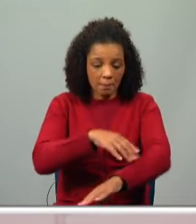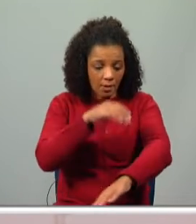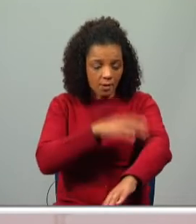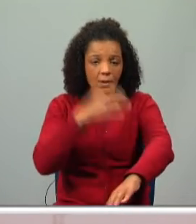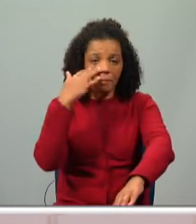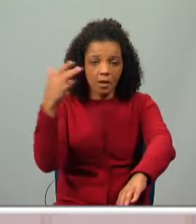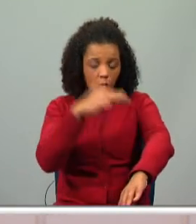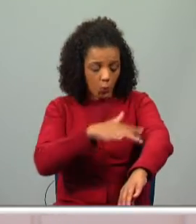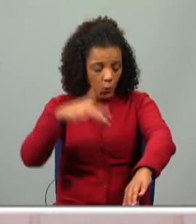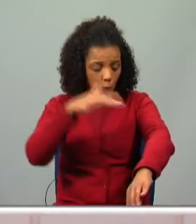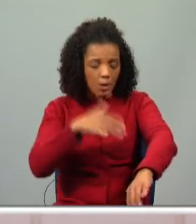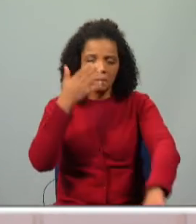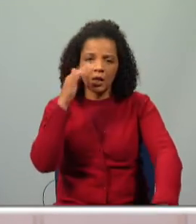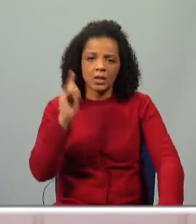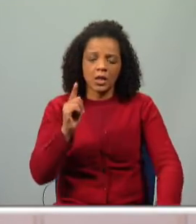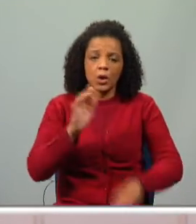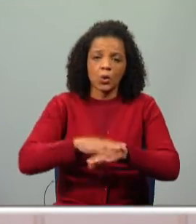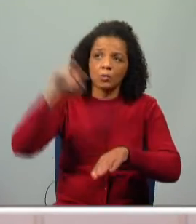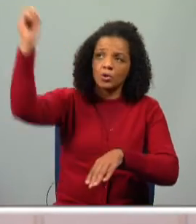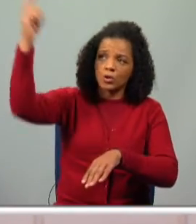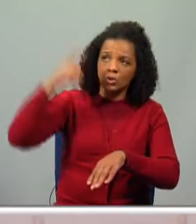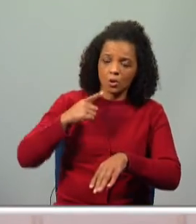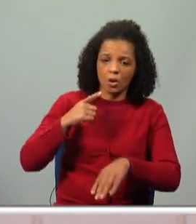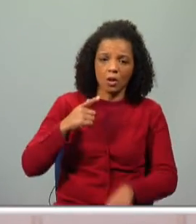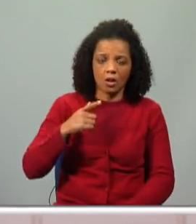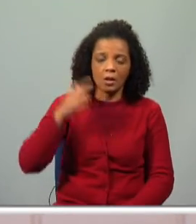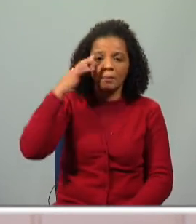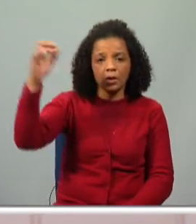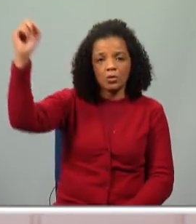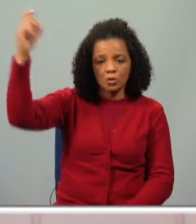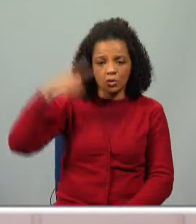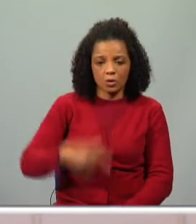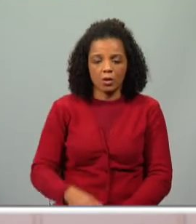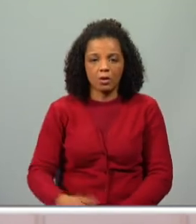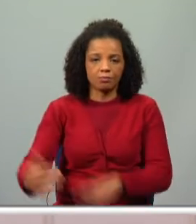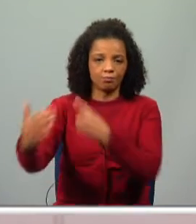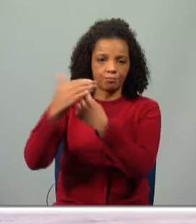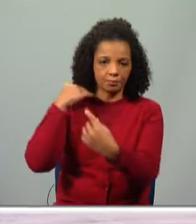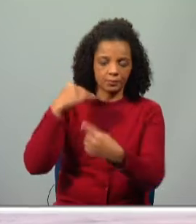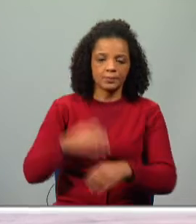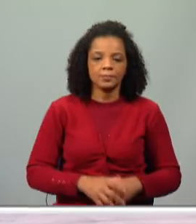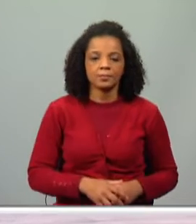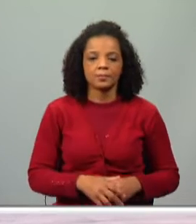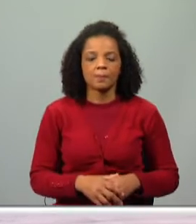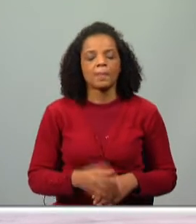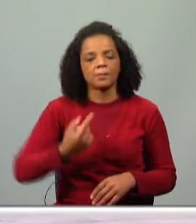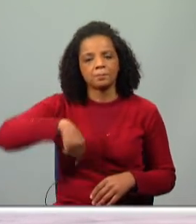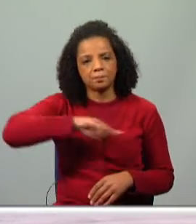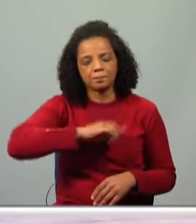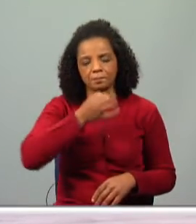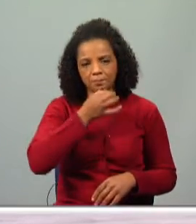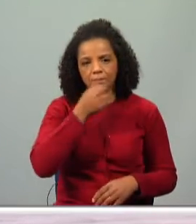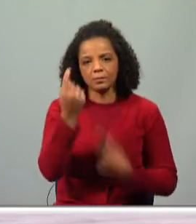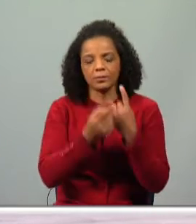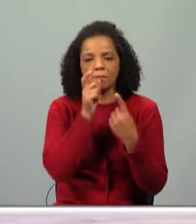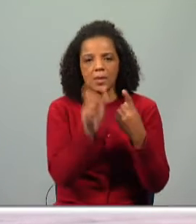brilhantes que parecia que tinha sido por causa do sol, por causa do brilho do sol. Então, nós temos vindo aqui a falar de